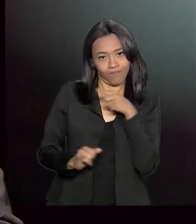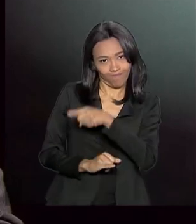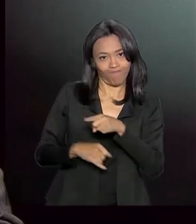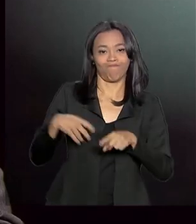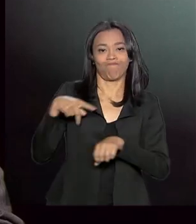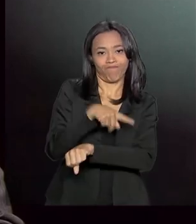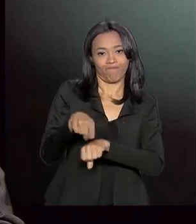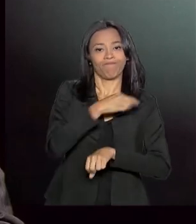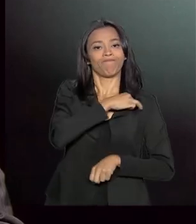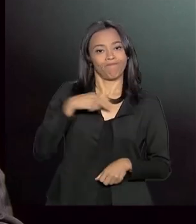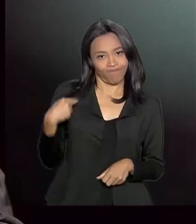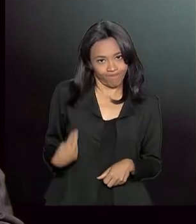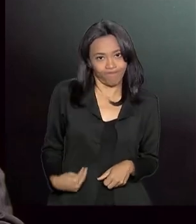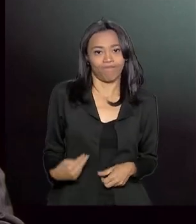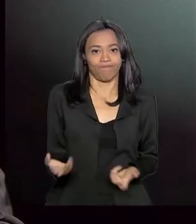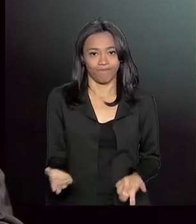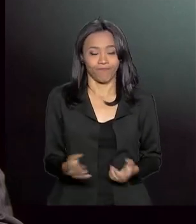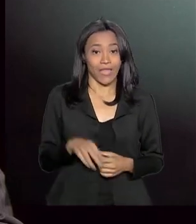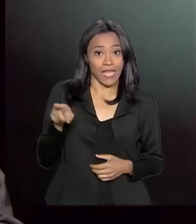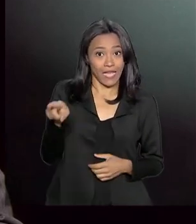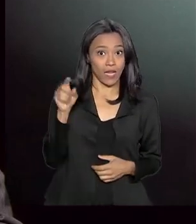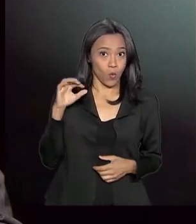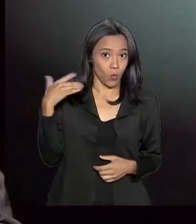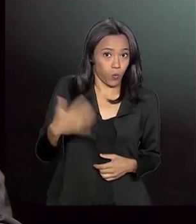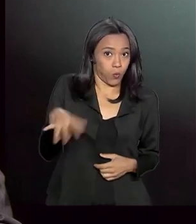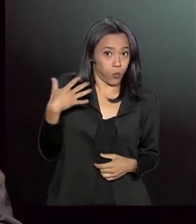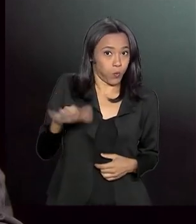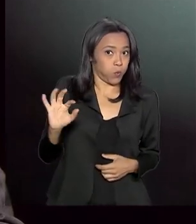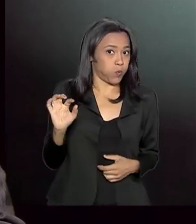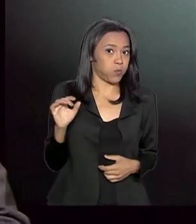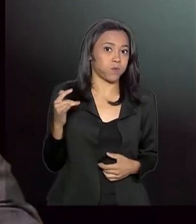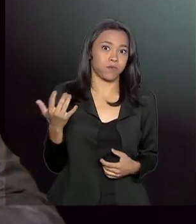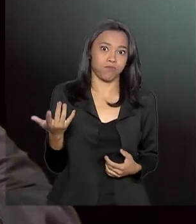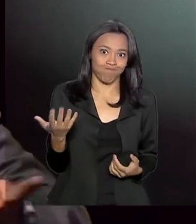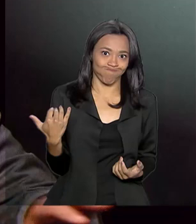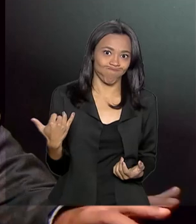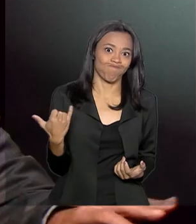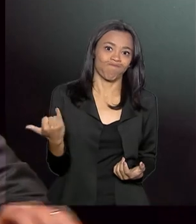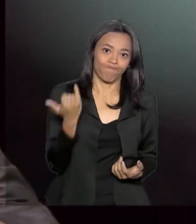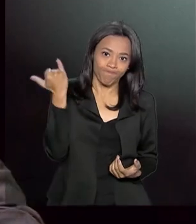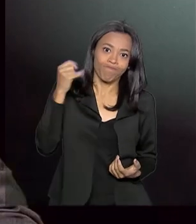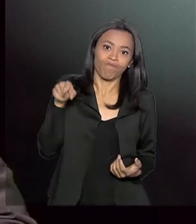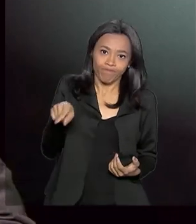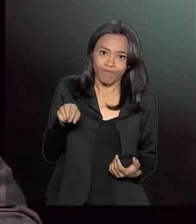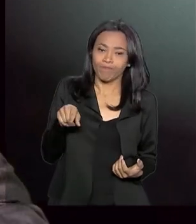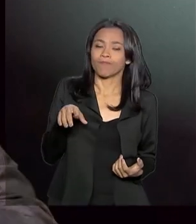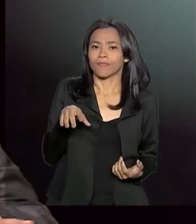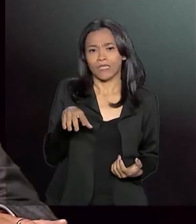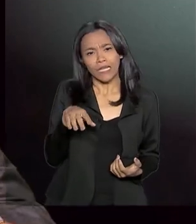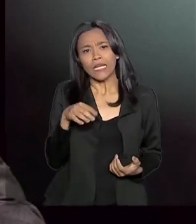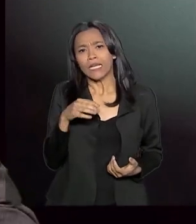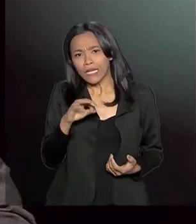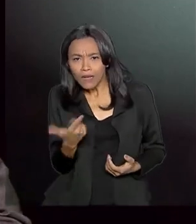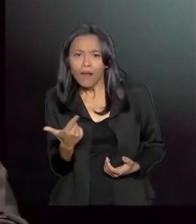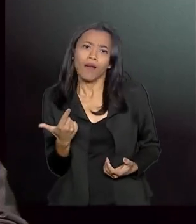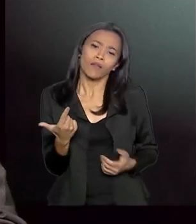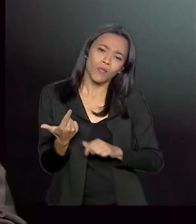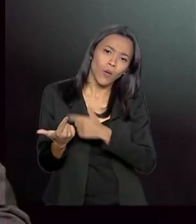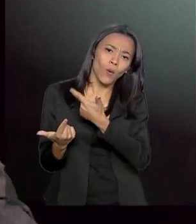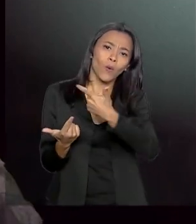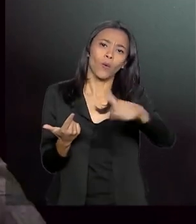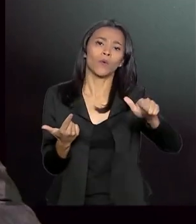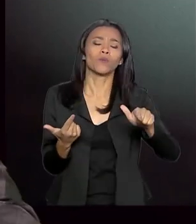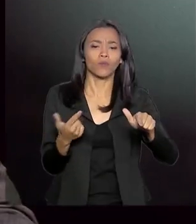porque ele é o peão do jogo hoje. Não descartando a importância do outro grande polo,